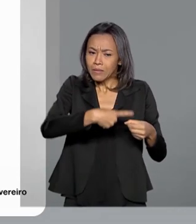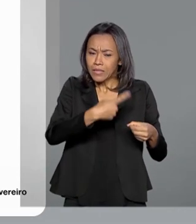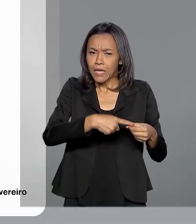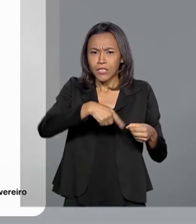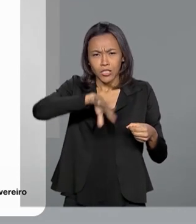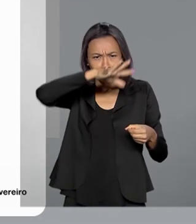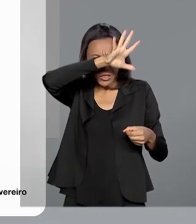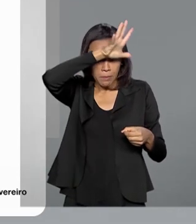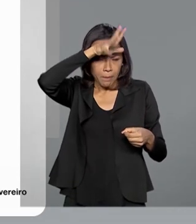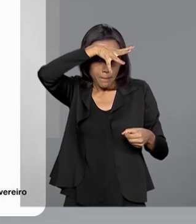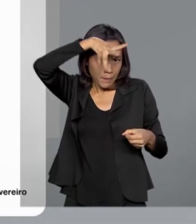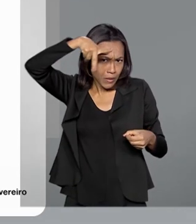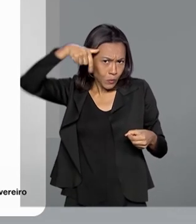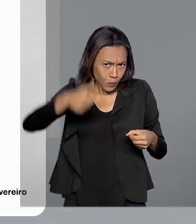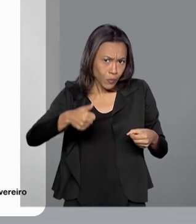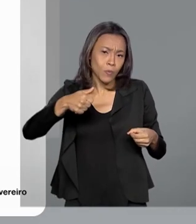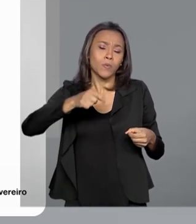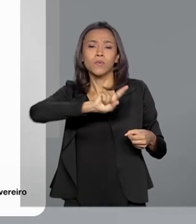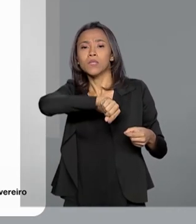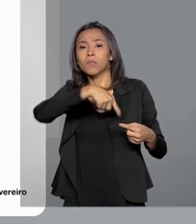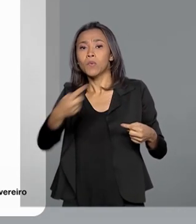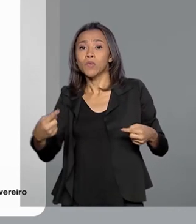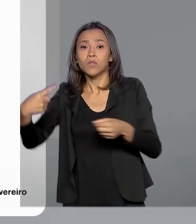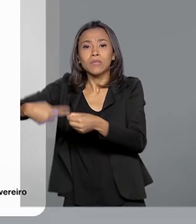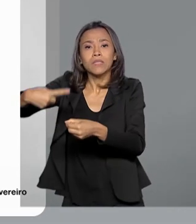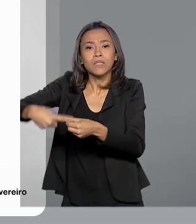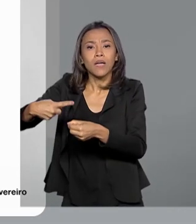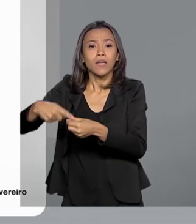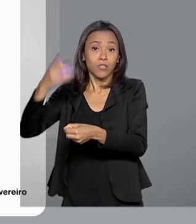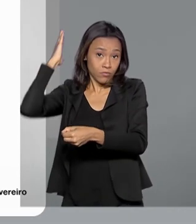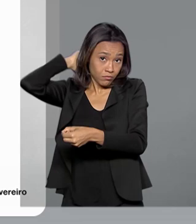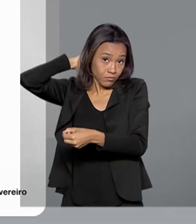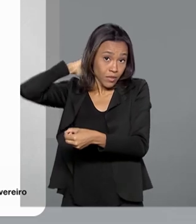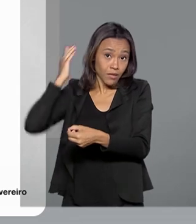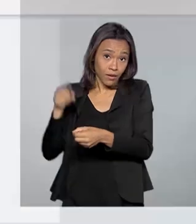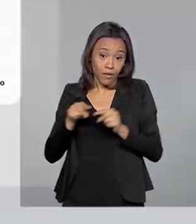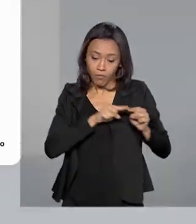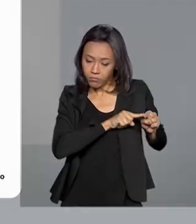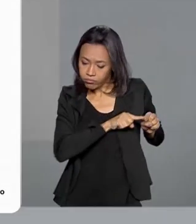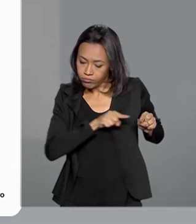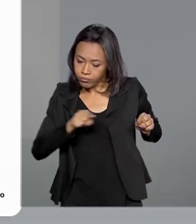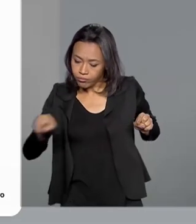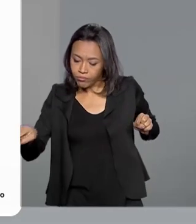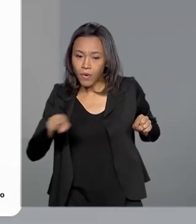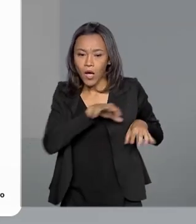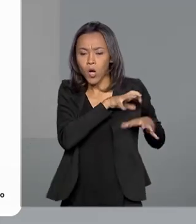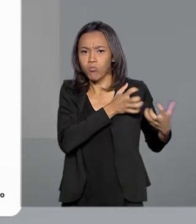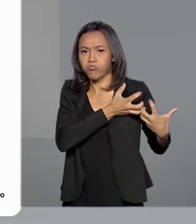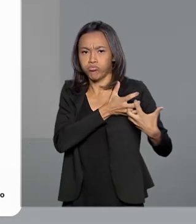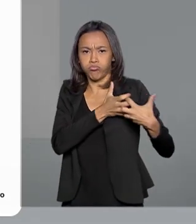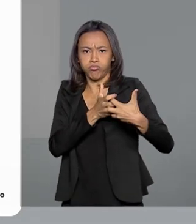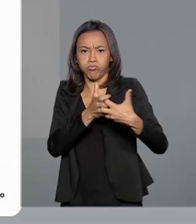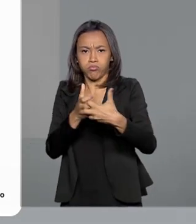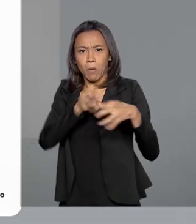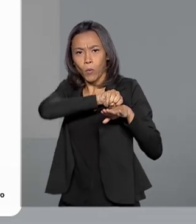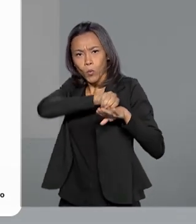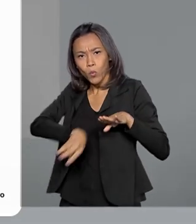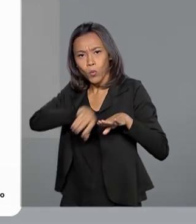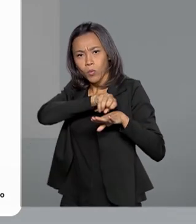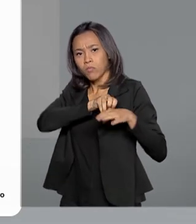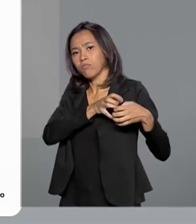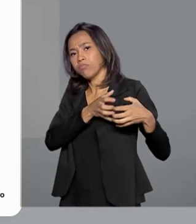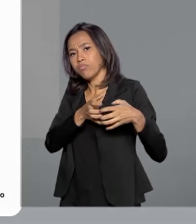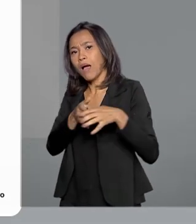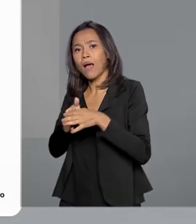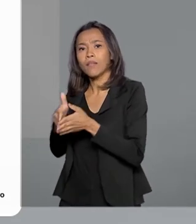Grosso, a Miritituba, no Pará. Para o governo, é uma garantia de escoamento da safra de grãos do centro do país até os